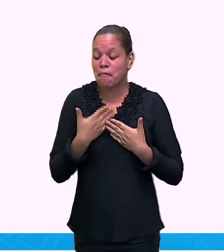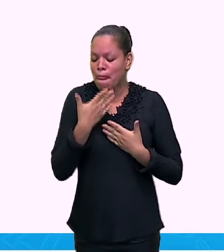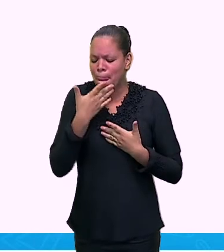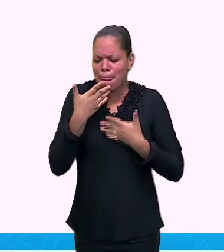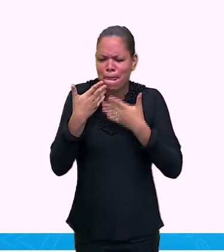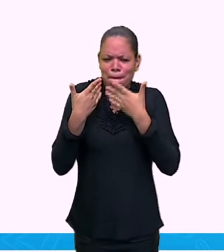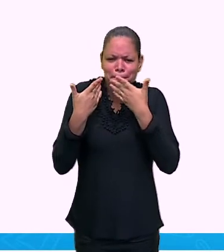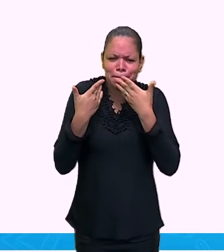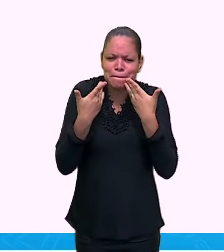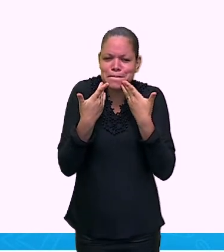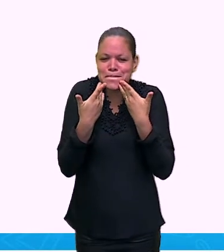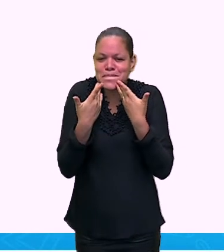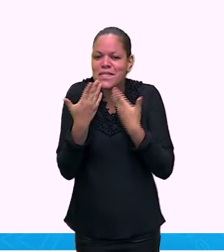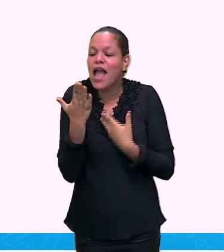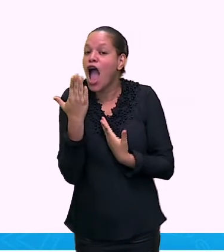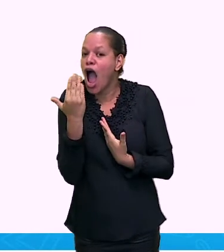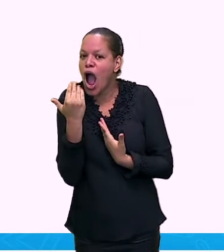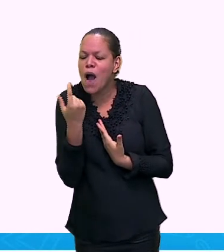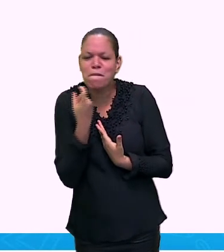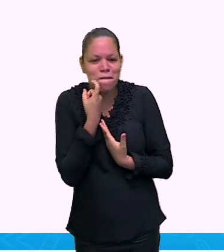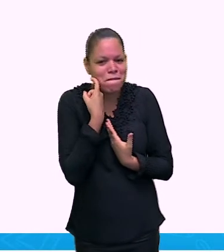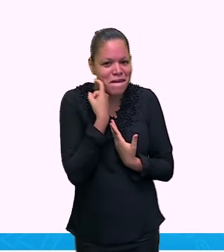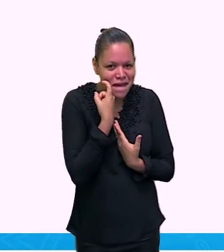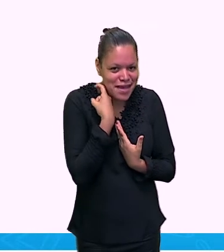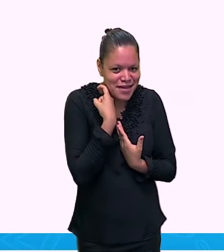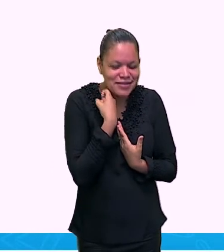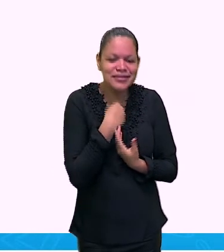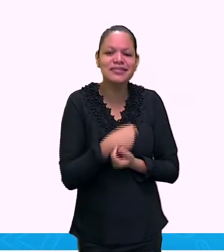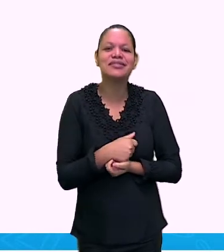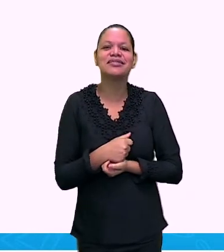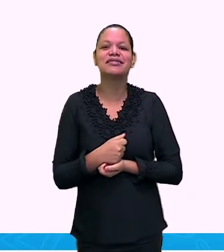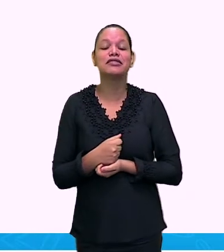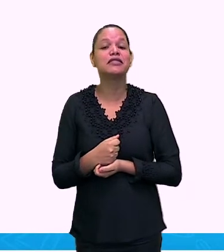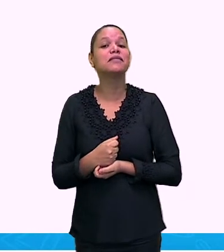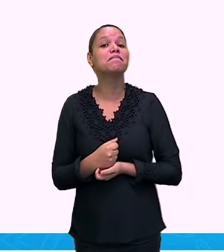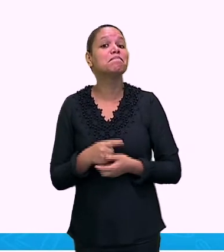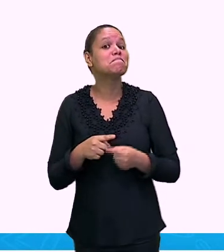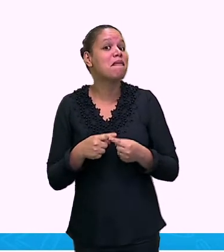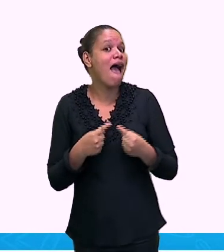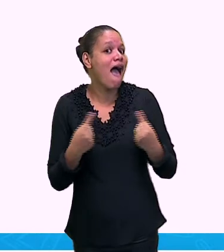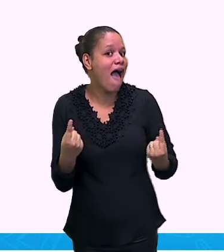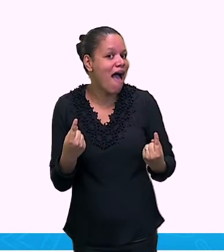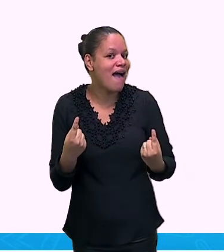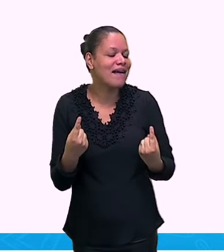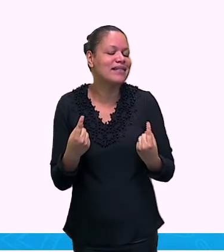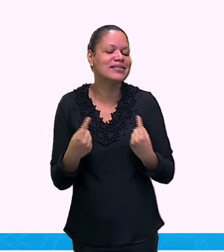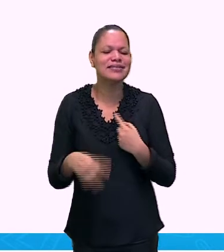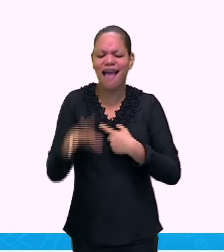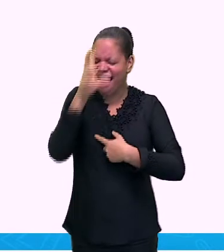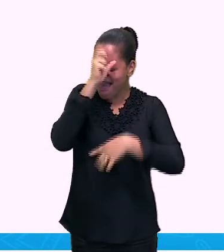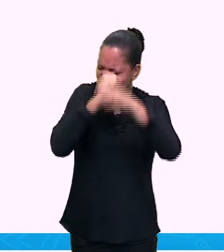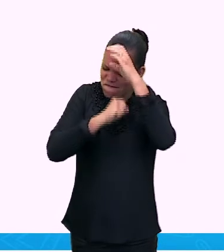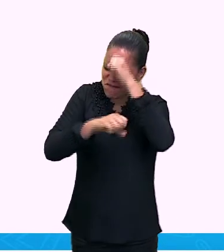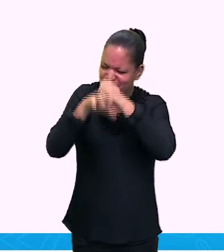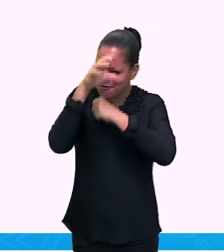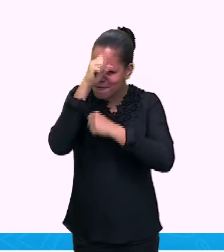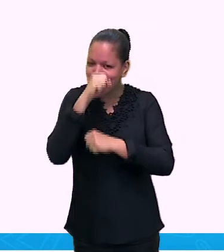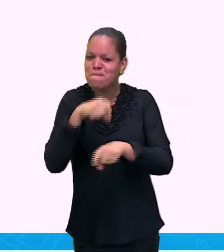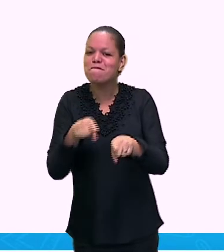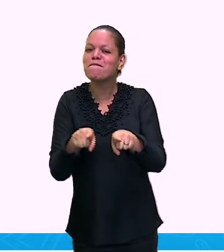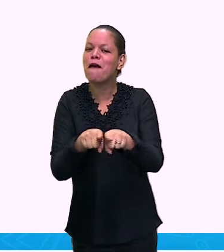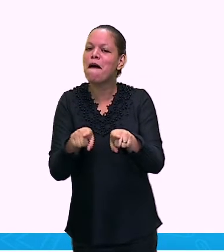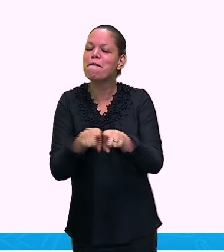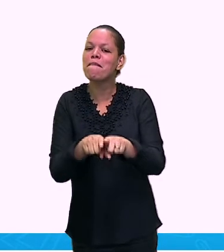moqueca, gente deve isso a quem? Aos indígenas. O canjicão, que todo mundo ama comer nas